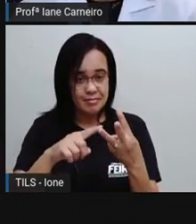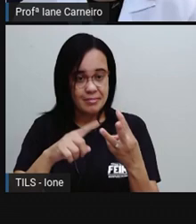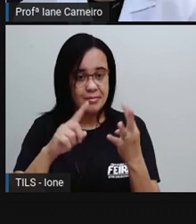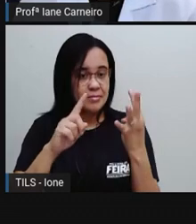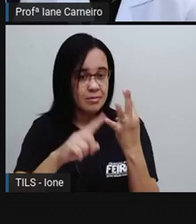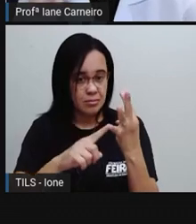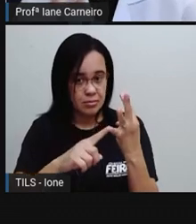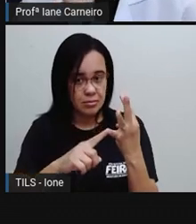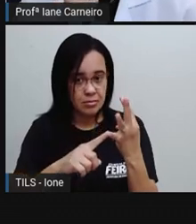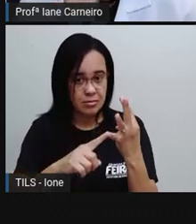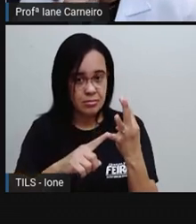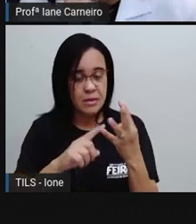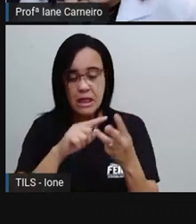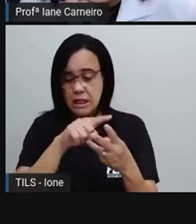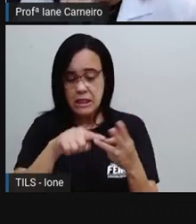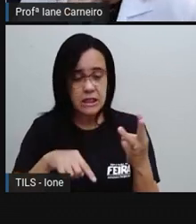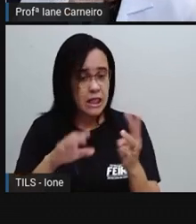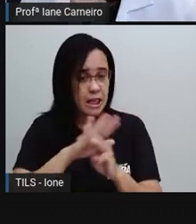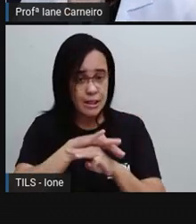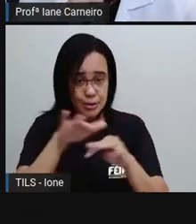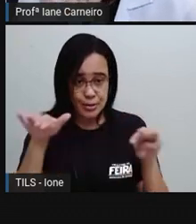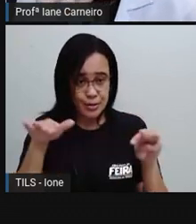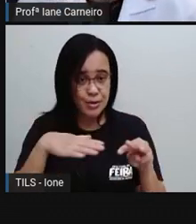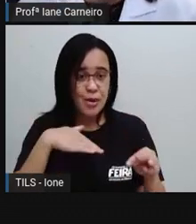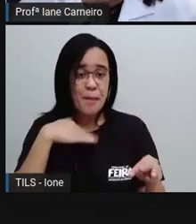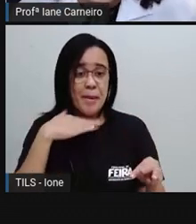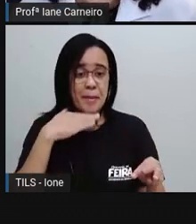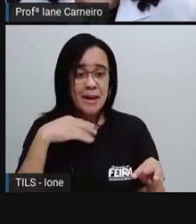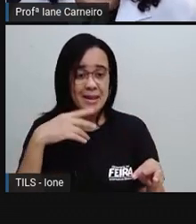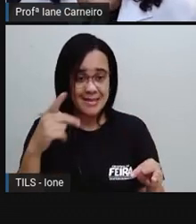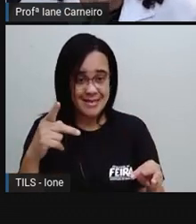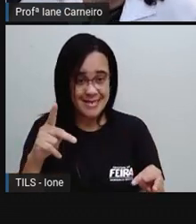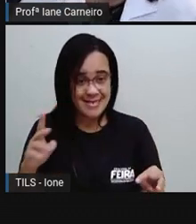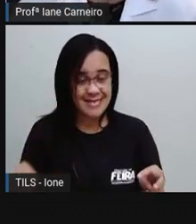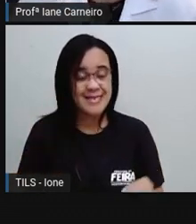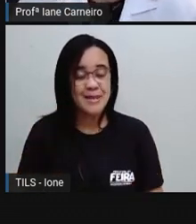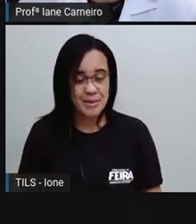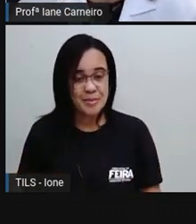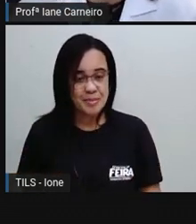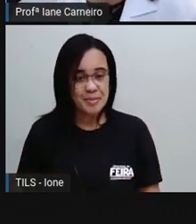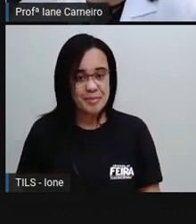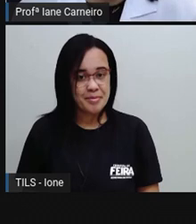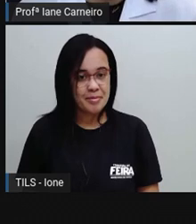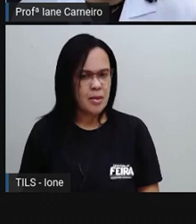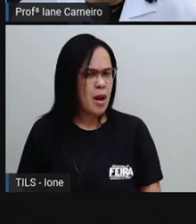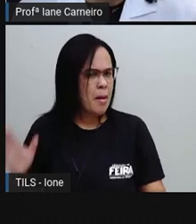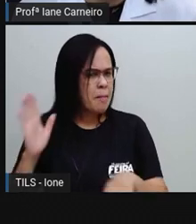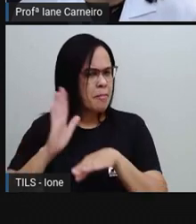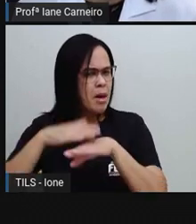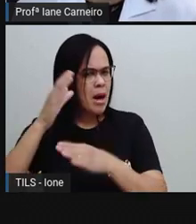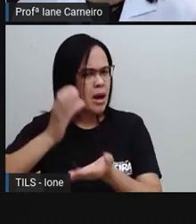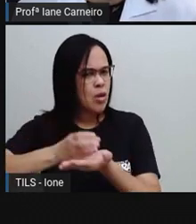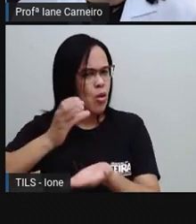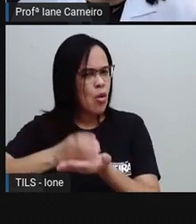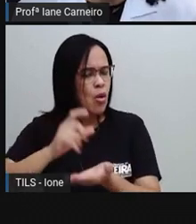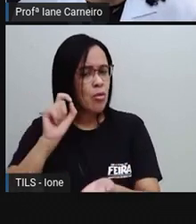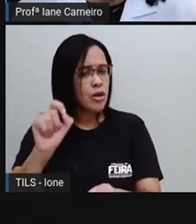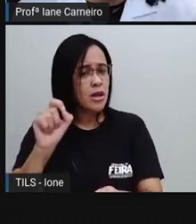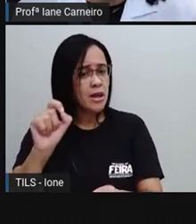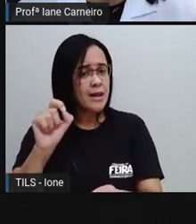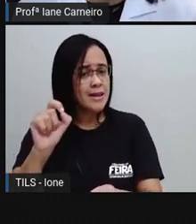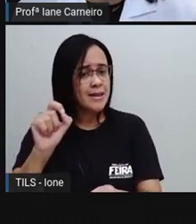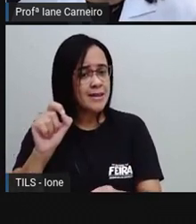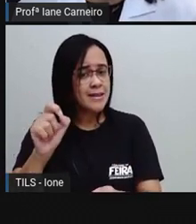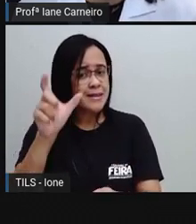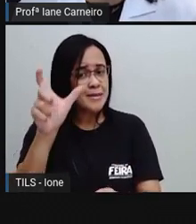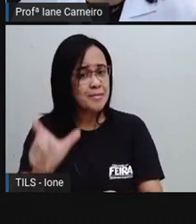Três. Ixi, só bebeu três copos. Até agora, né? Quem foi que bebeu mais água? Foi Pedro